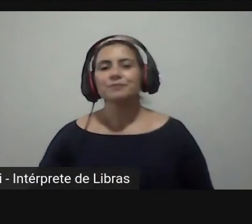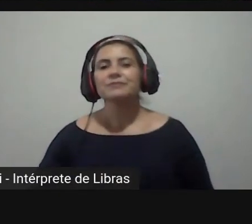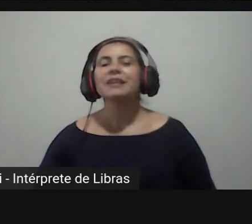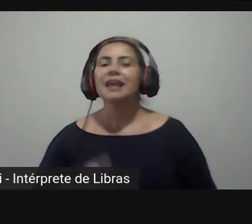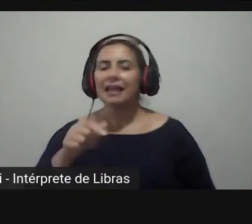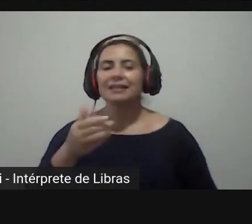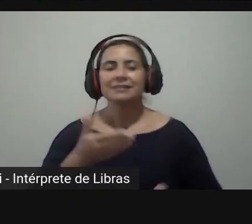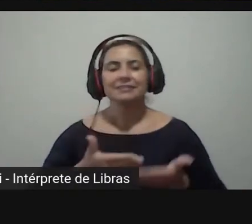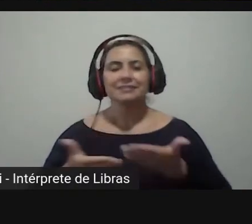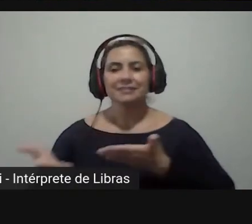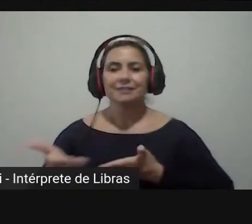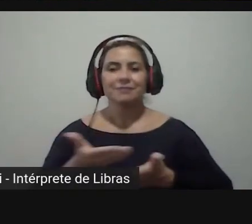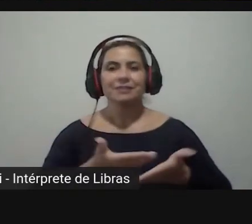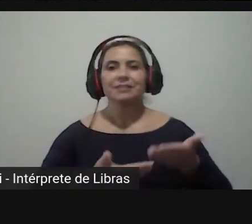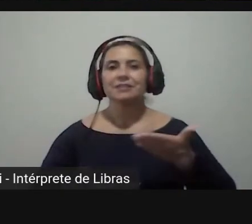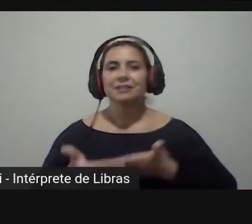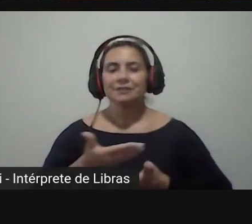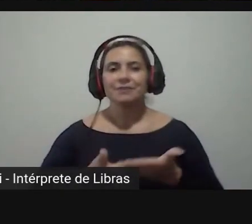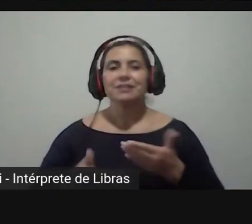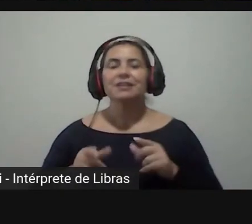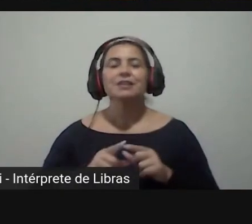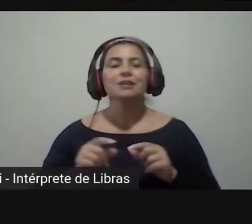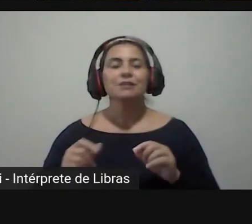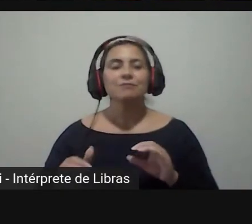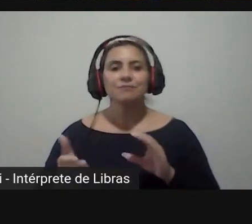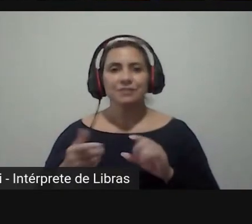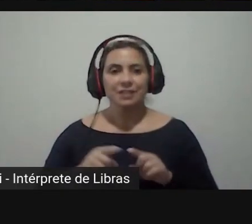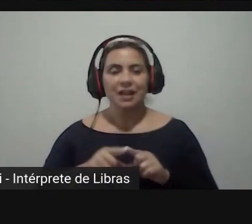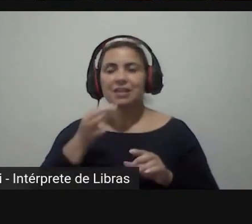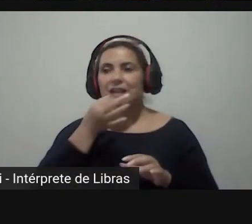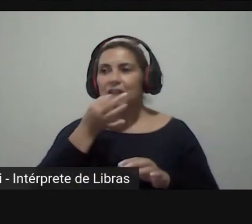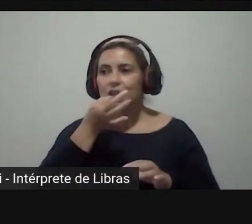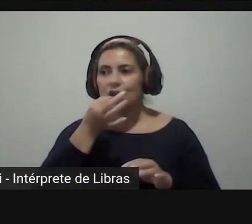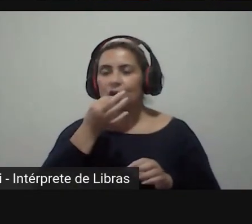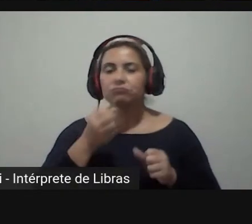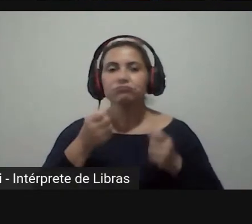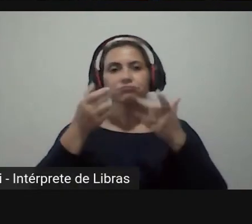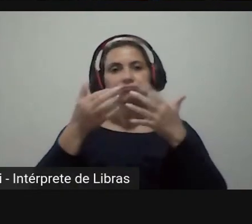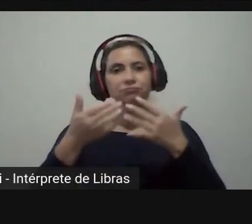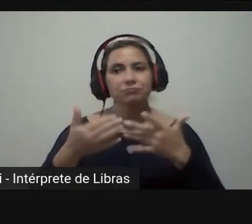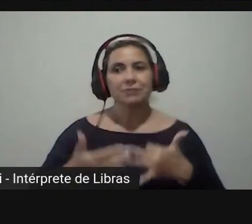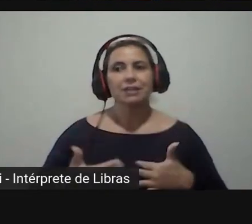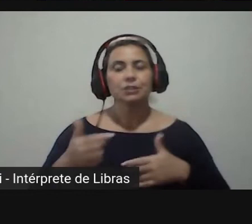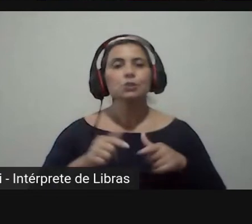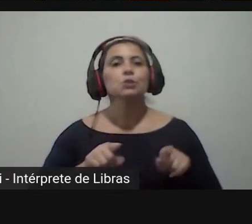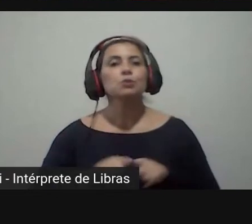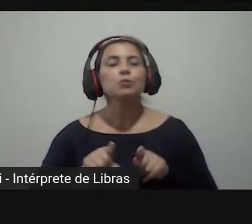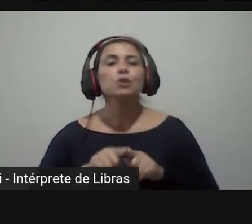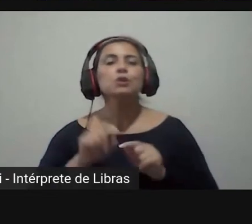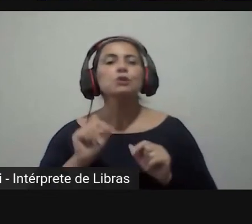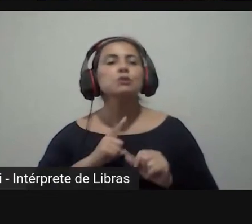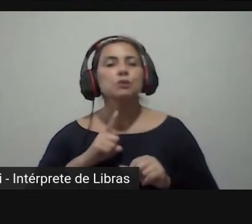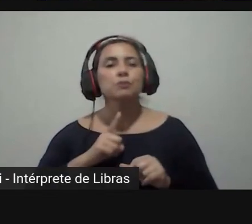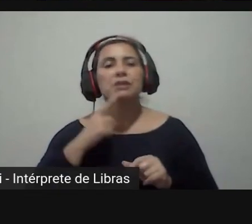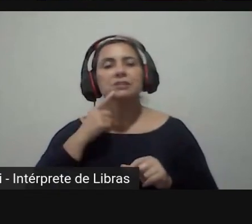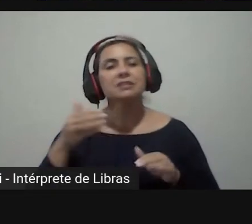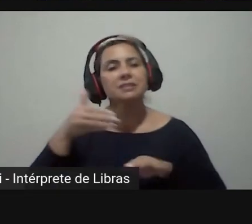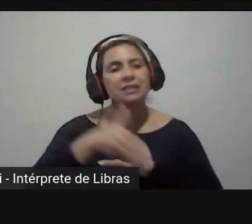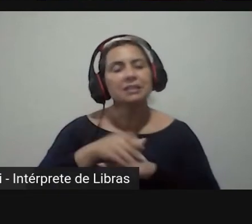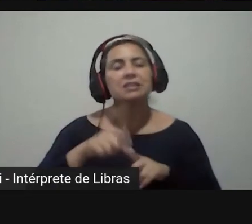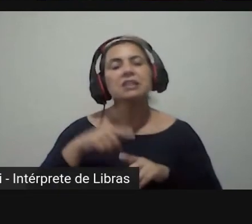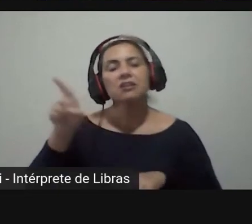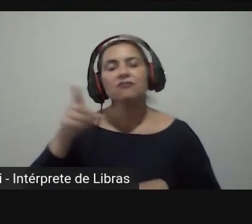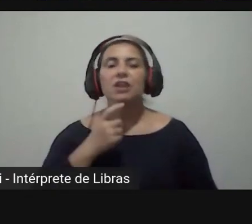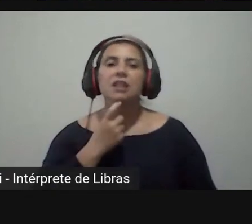relação olha chegou aqui tem alguns comentários um do nosso colega Sérgio Sena que disse que também esteve na Finlândia